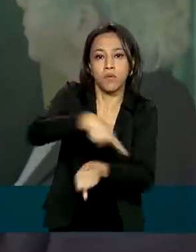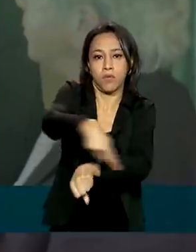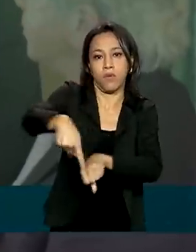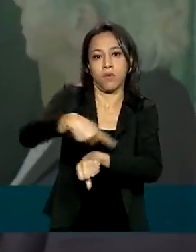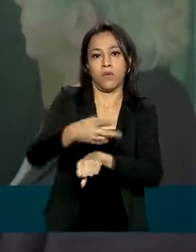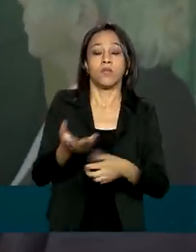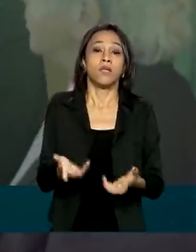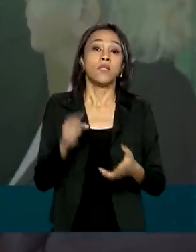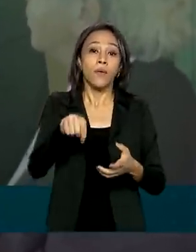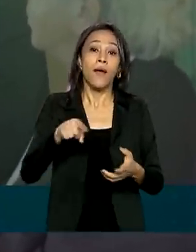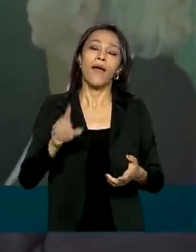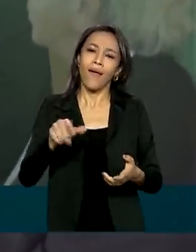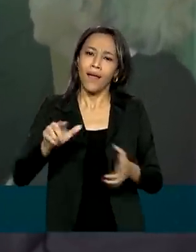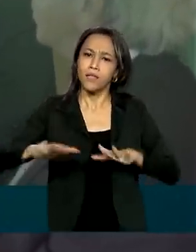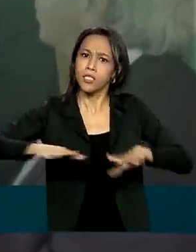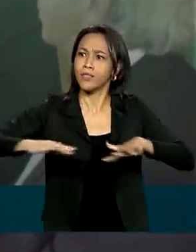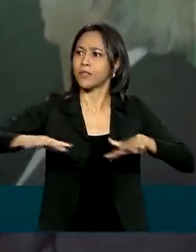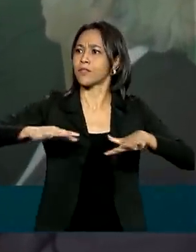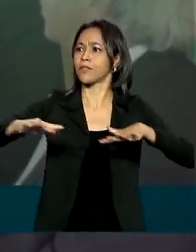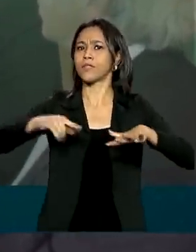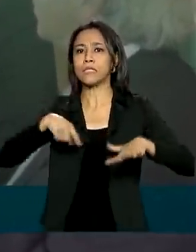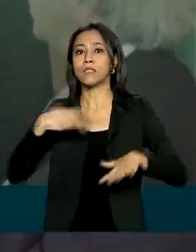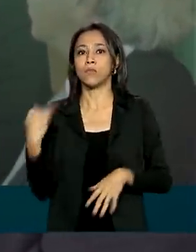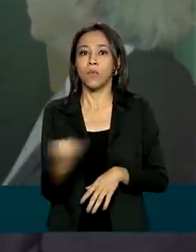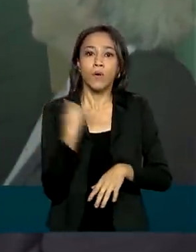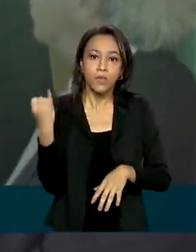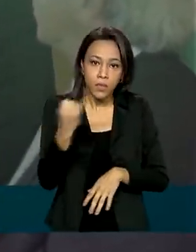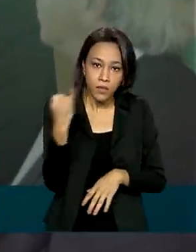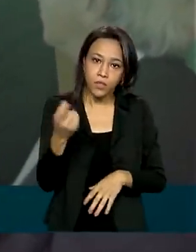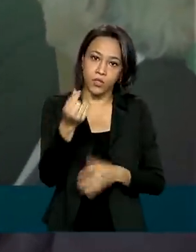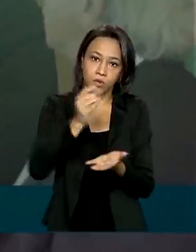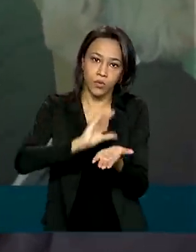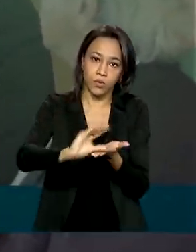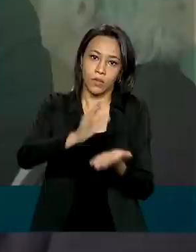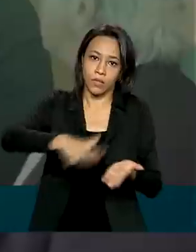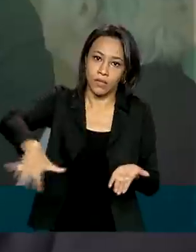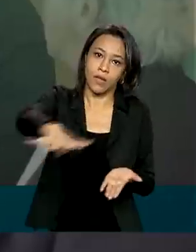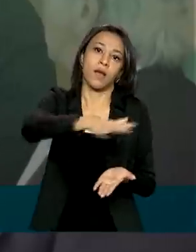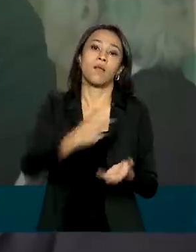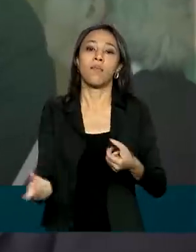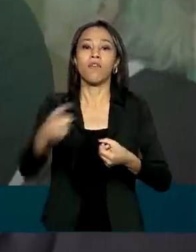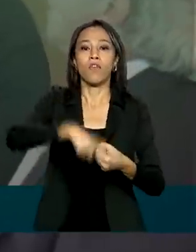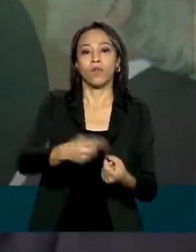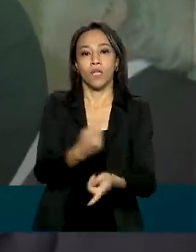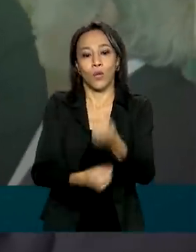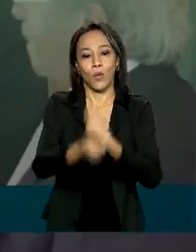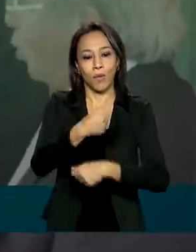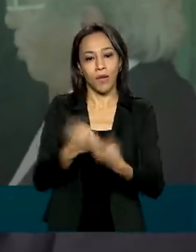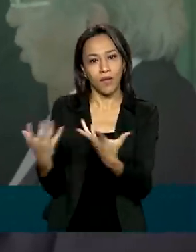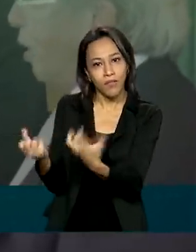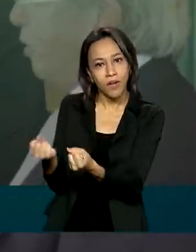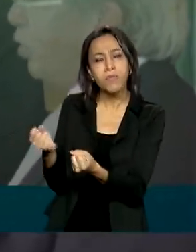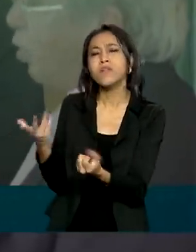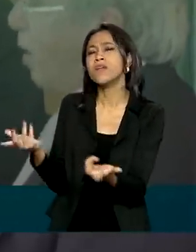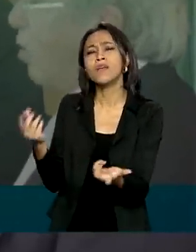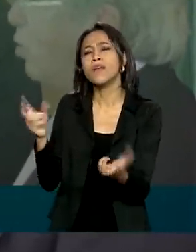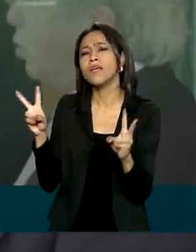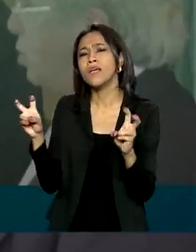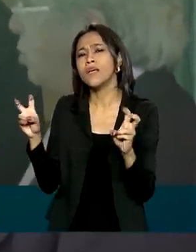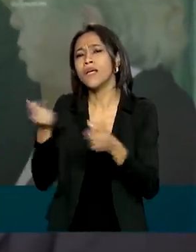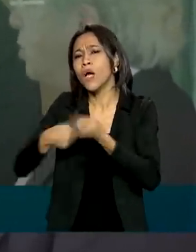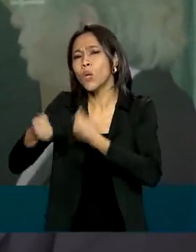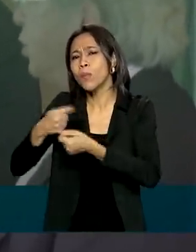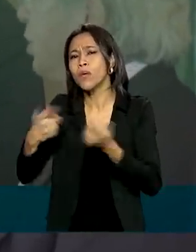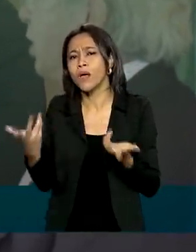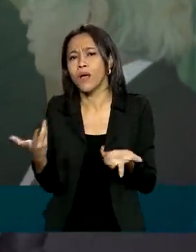dinamizar o setor de cabotagem, isso é muito importante para o investimento nessa retomada da economia. Paulo, isso é bom para a economia? Bom, é muito bom, nós vamos derrubar